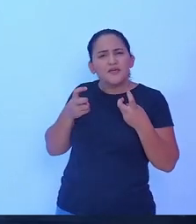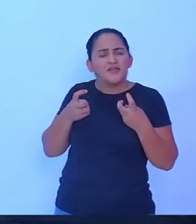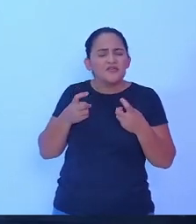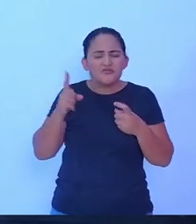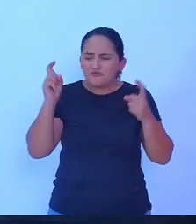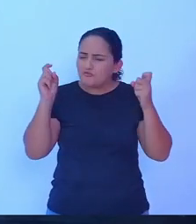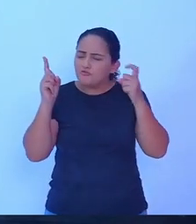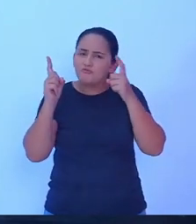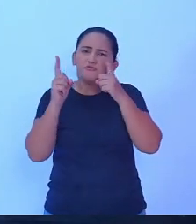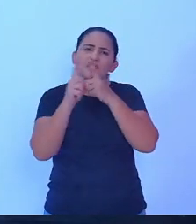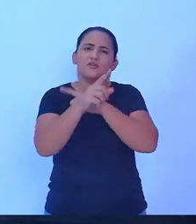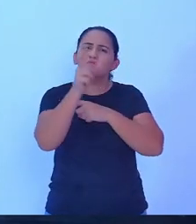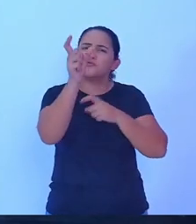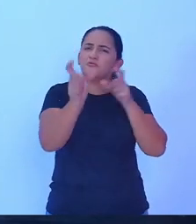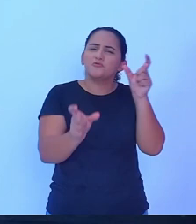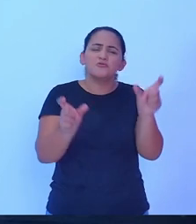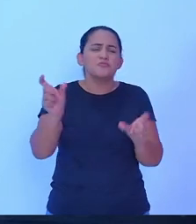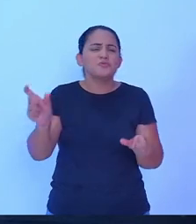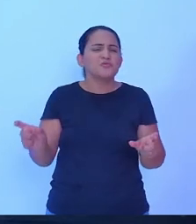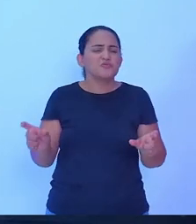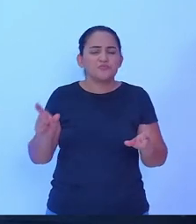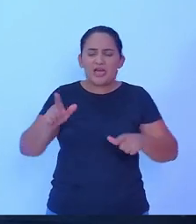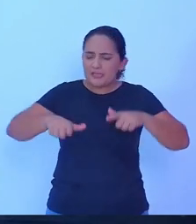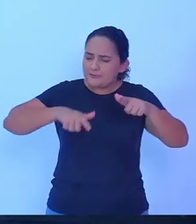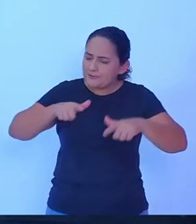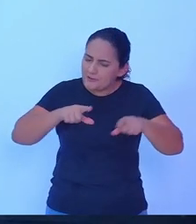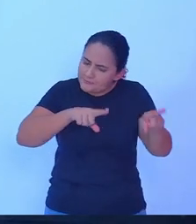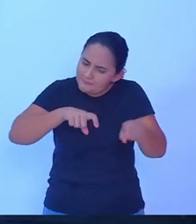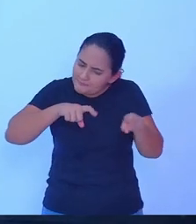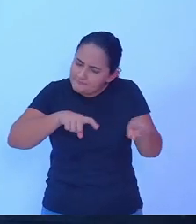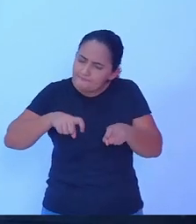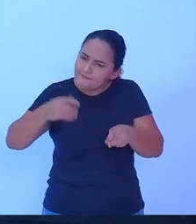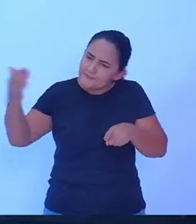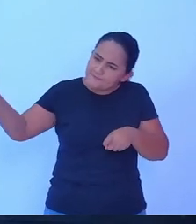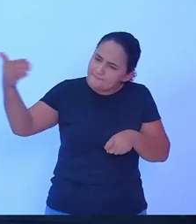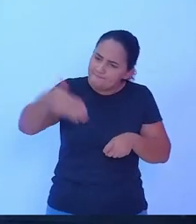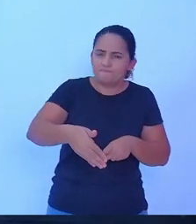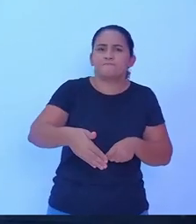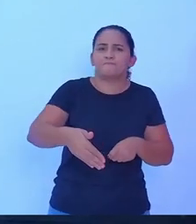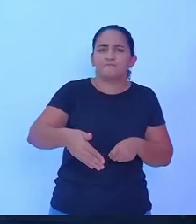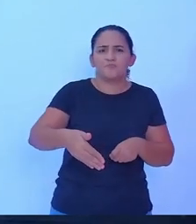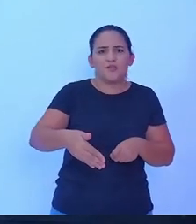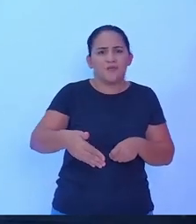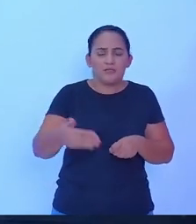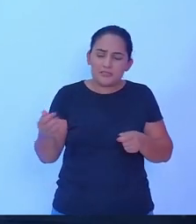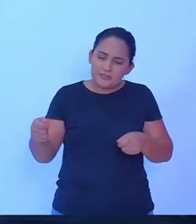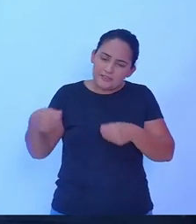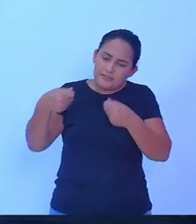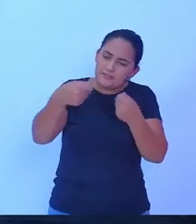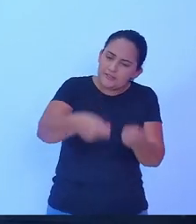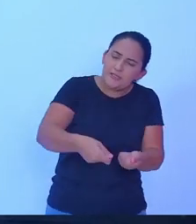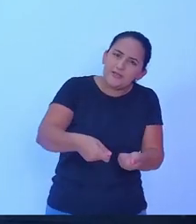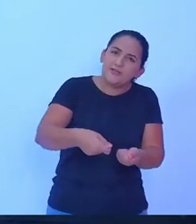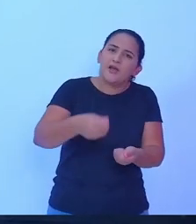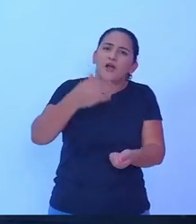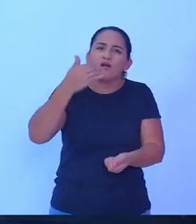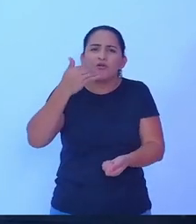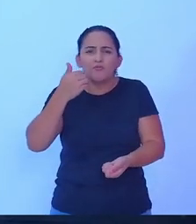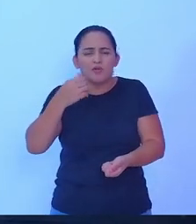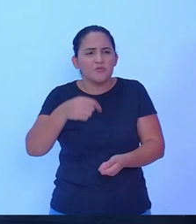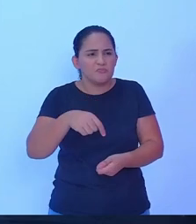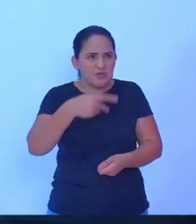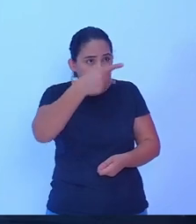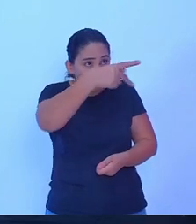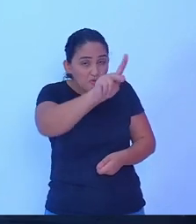para trazer aqui para a nossa cidade o nosso alimento, trazer o alimento para a sua mesa, para a nossa